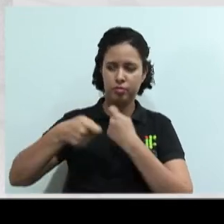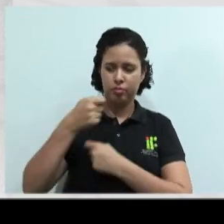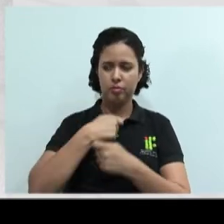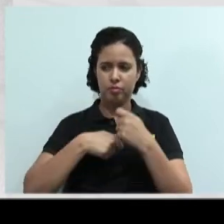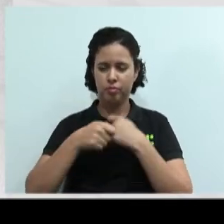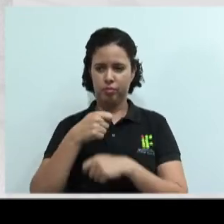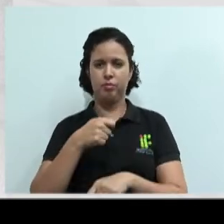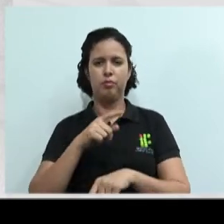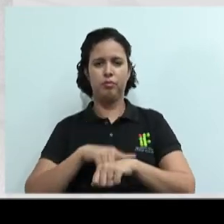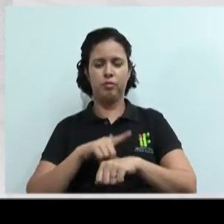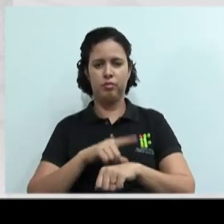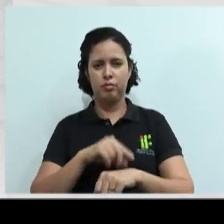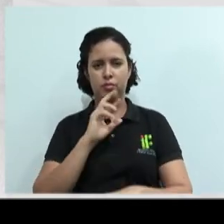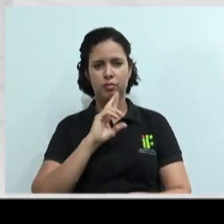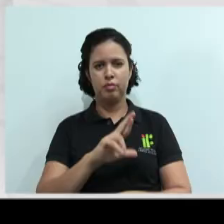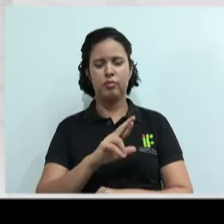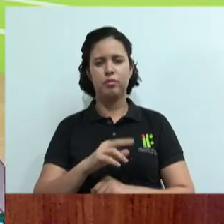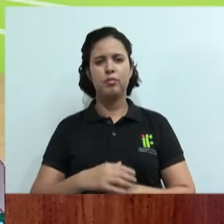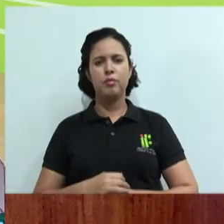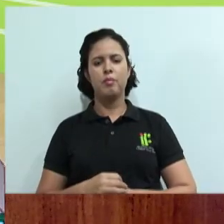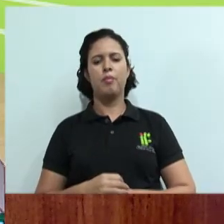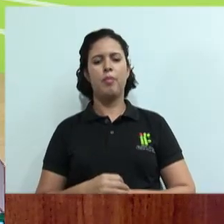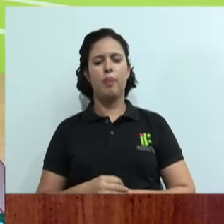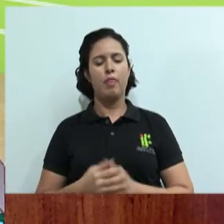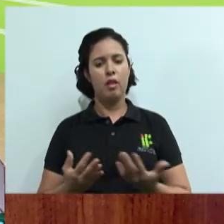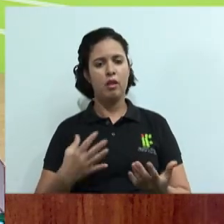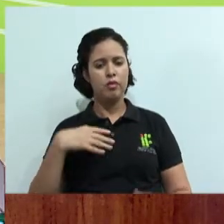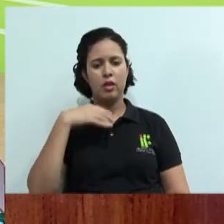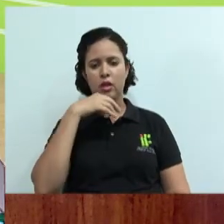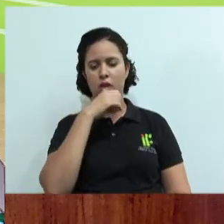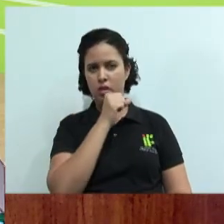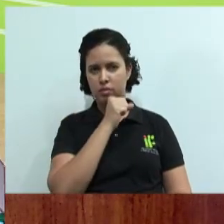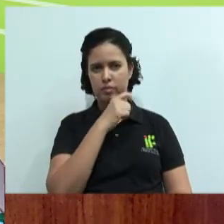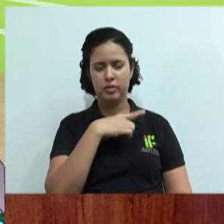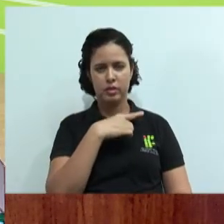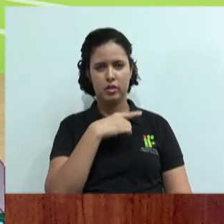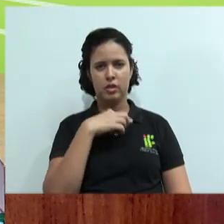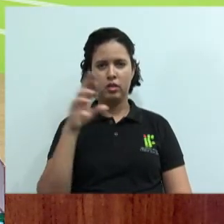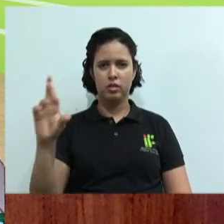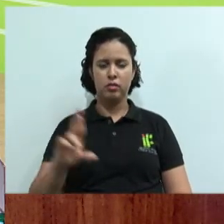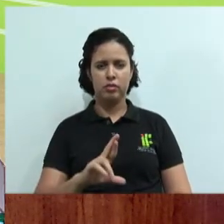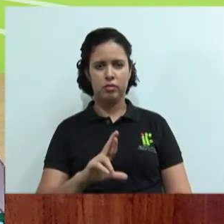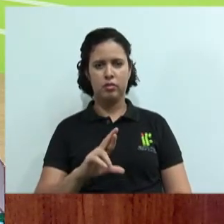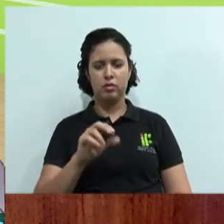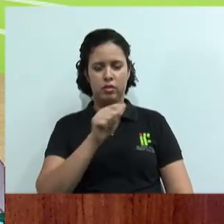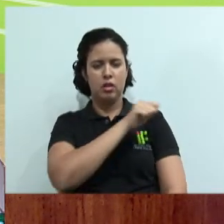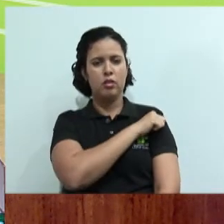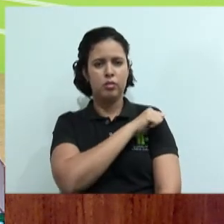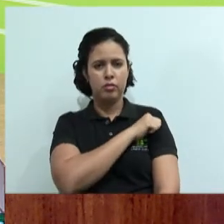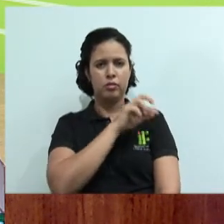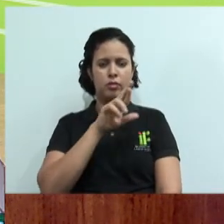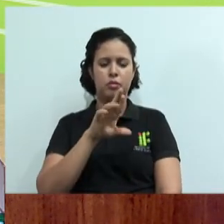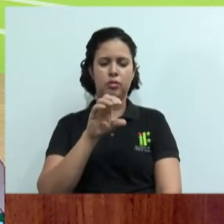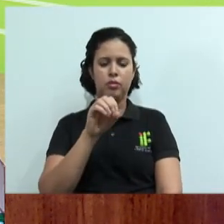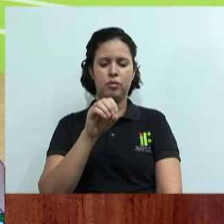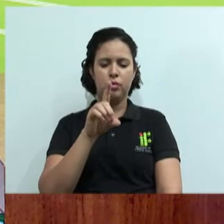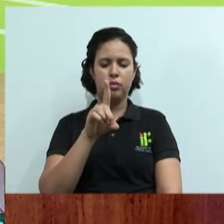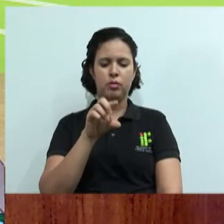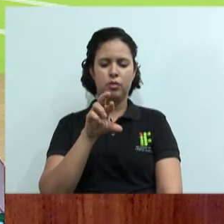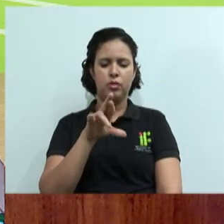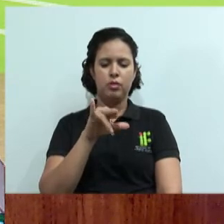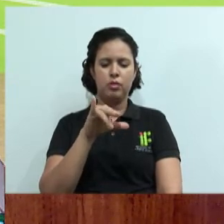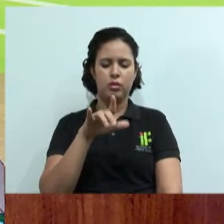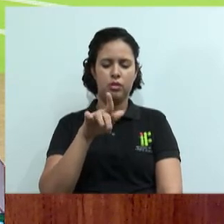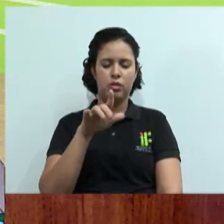responder? Como é que está? Não, aqui a negociação foi bem rápida, né? Nós temos aqui a resposta do aluno Rodrigo, da escola Tubarão. Mandou a